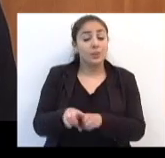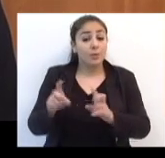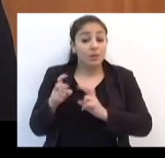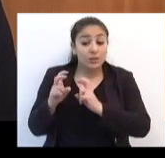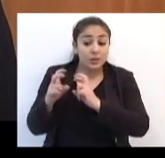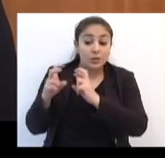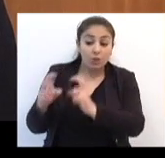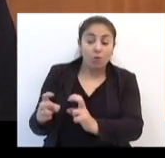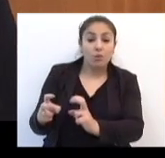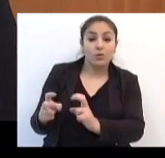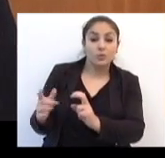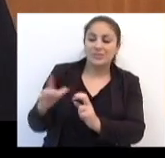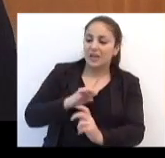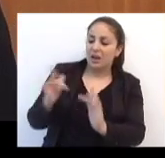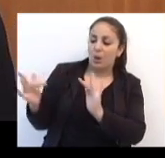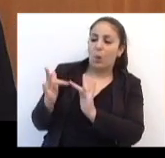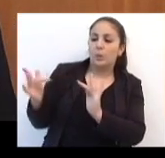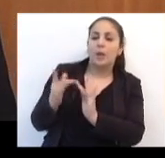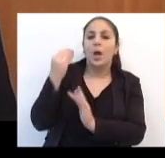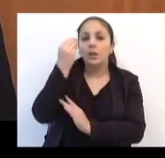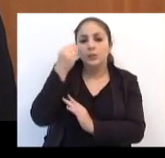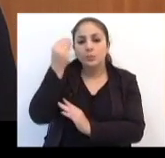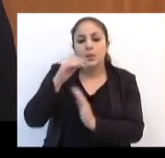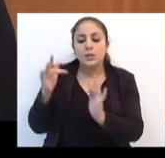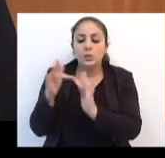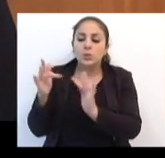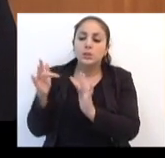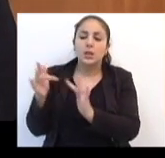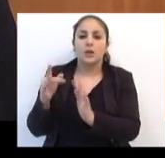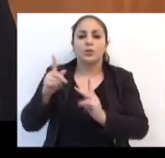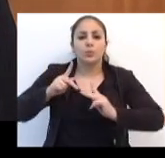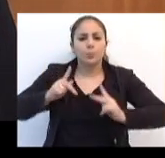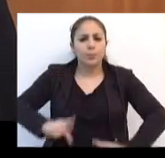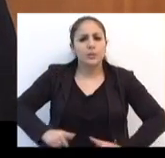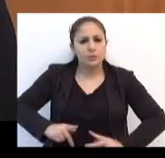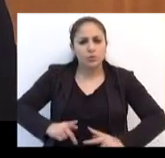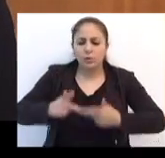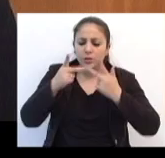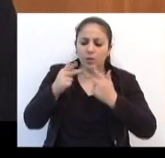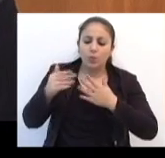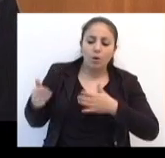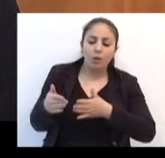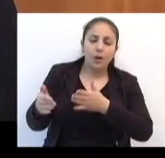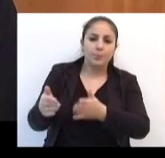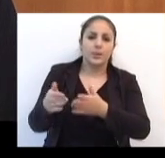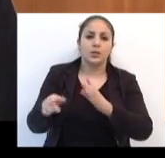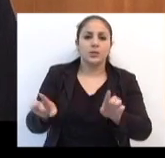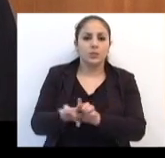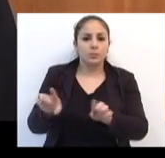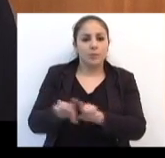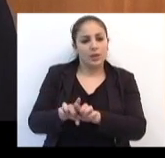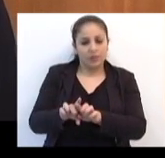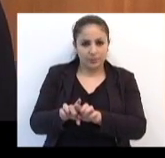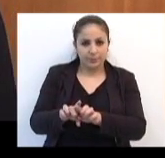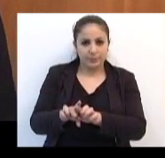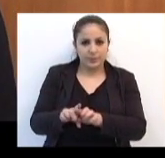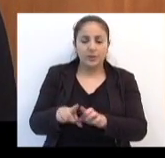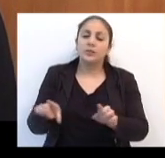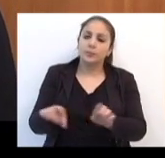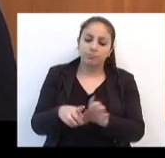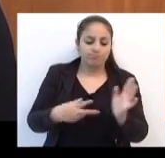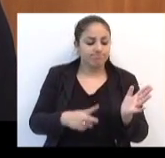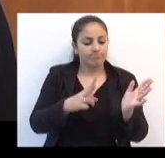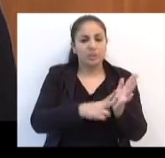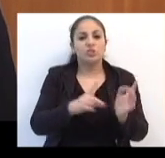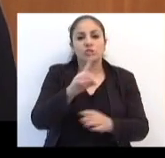o coletivo e verifique a experiência de conhecer várias pessoas que vão no mesmo rumo, que vão na mesma busca, buscando ganhar a sua vida. Também